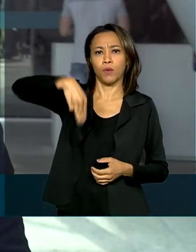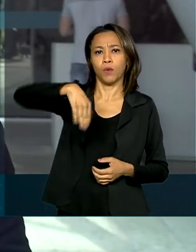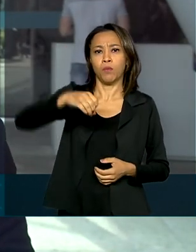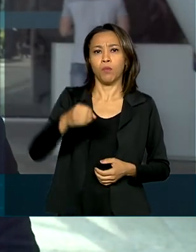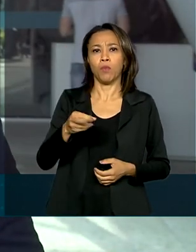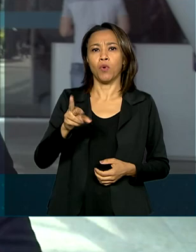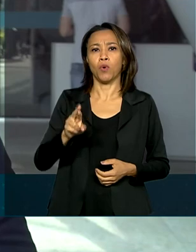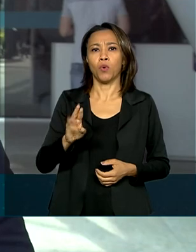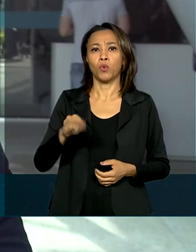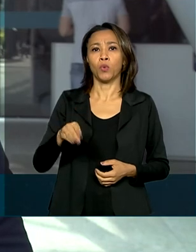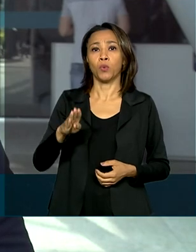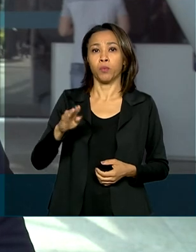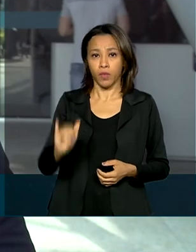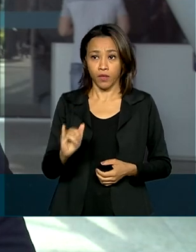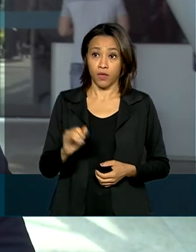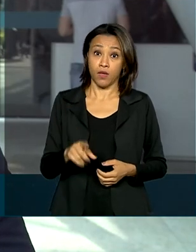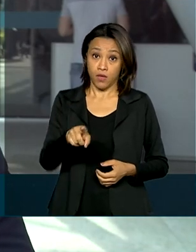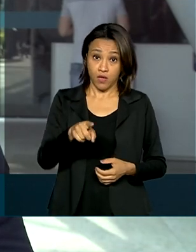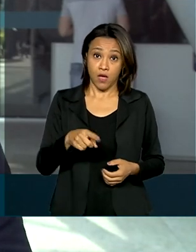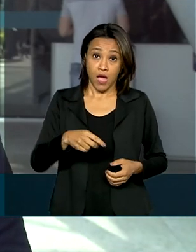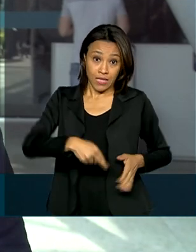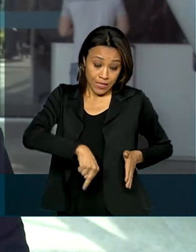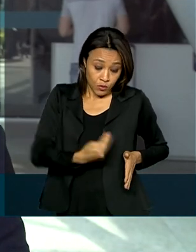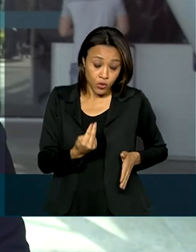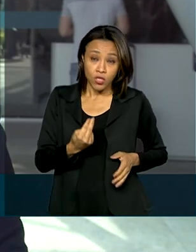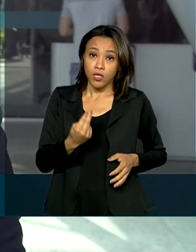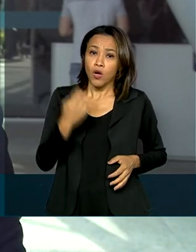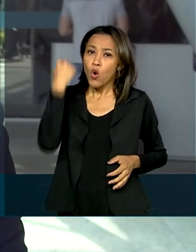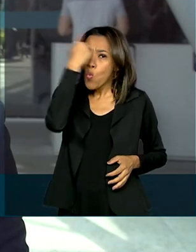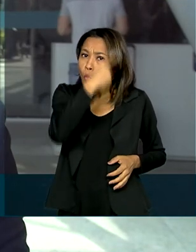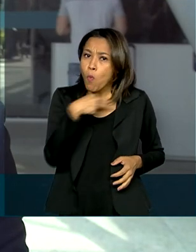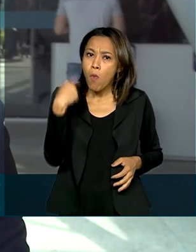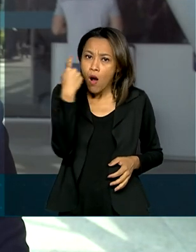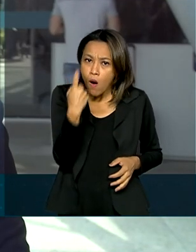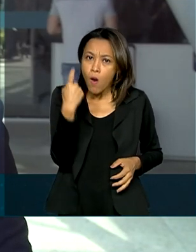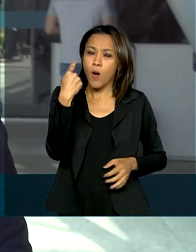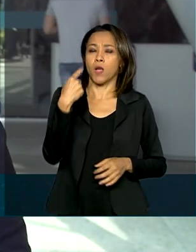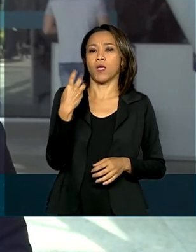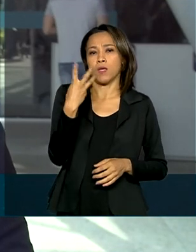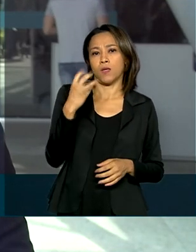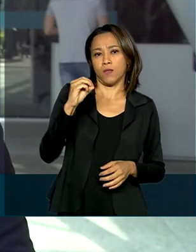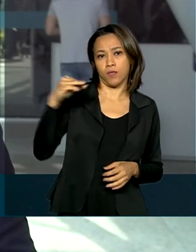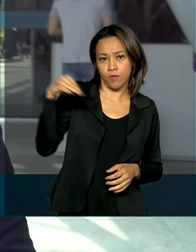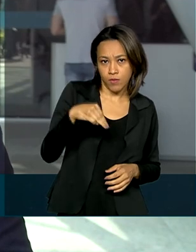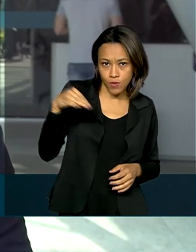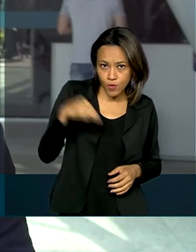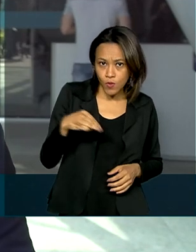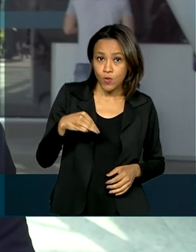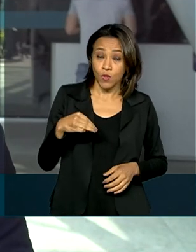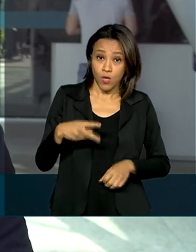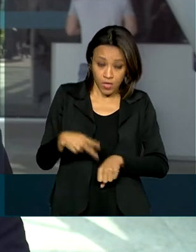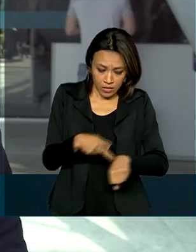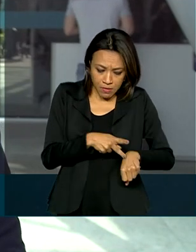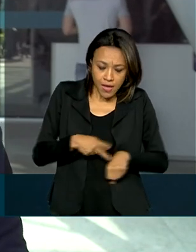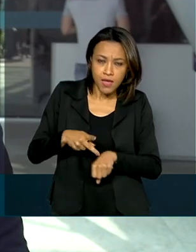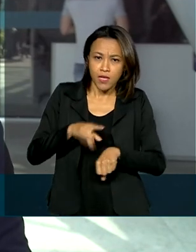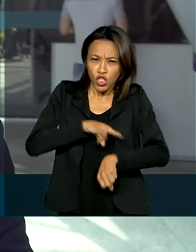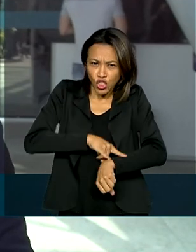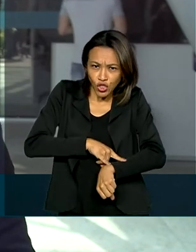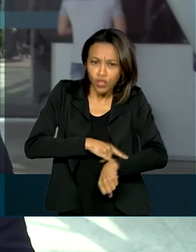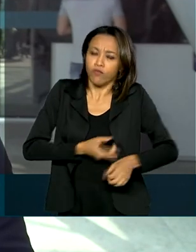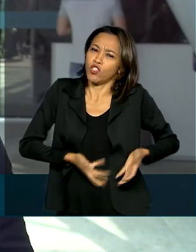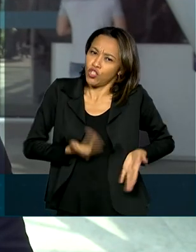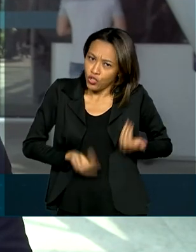boletim médico, a cirurgia durou cerca de uma hora e meia e o cálculo na bexiga foi totalmente removido.